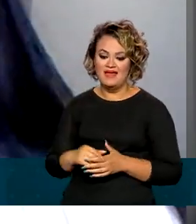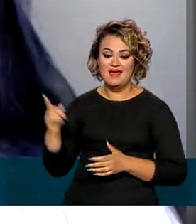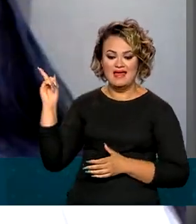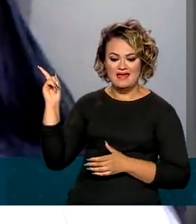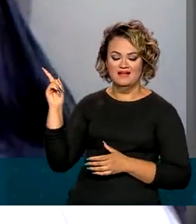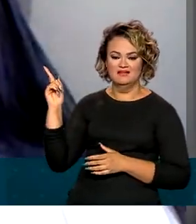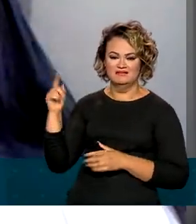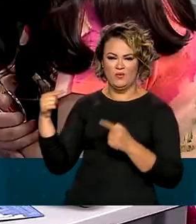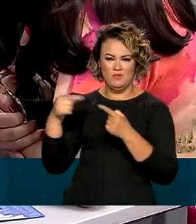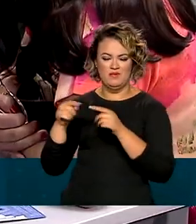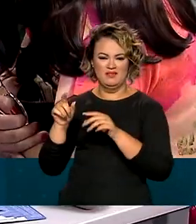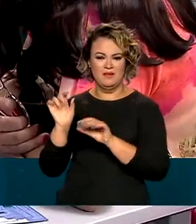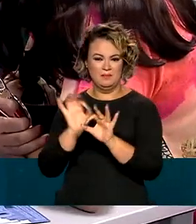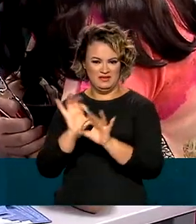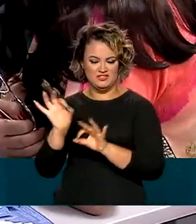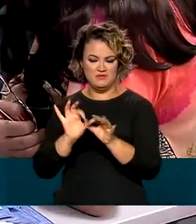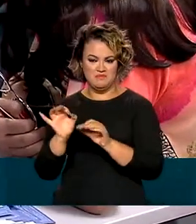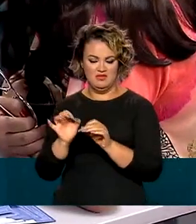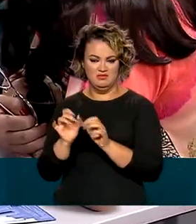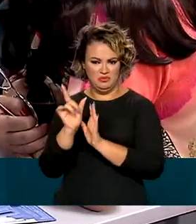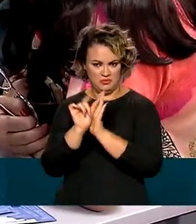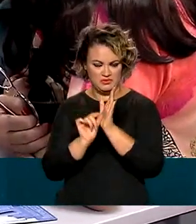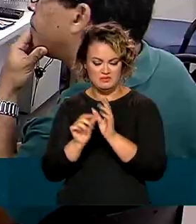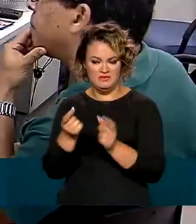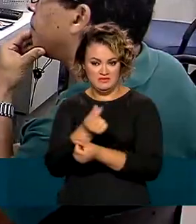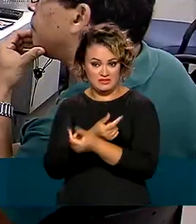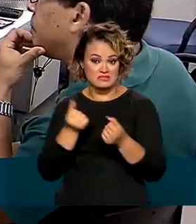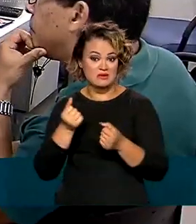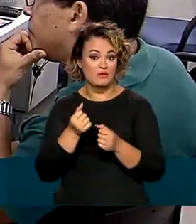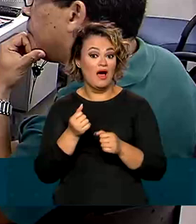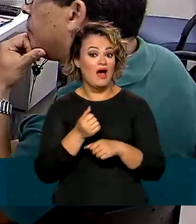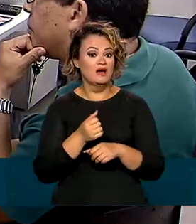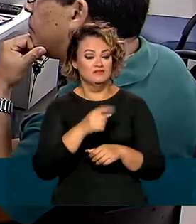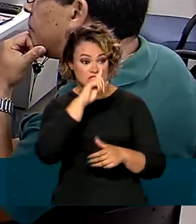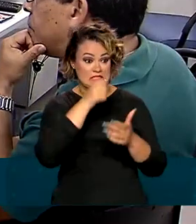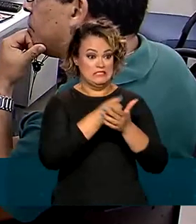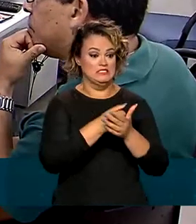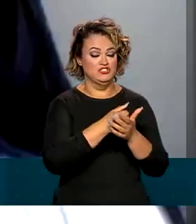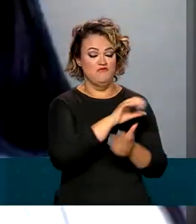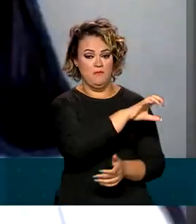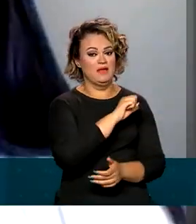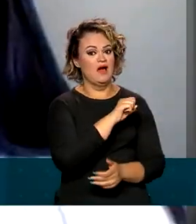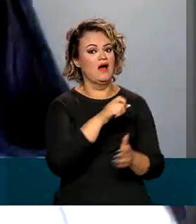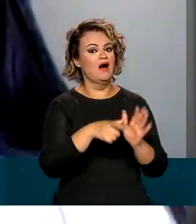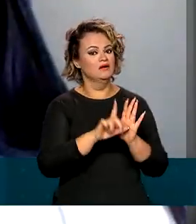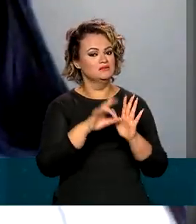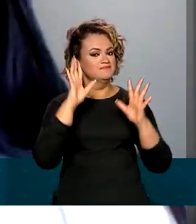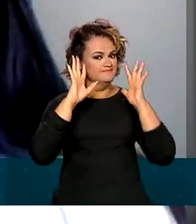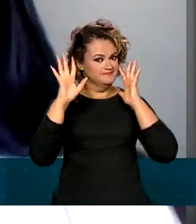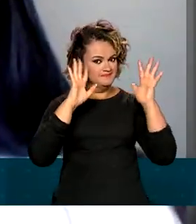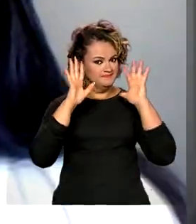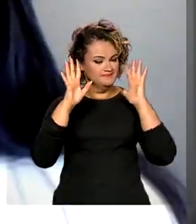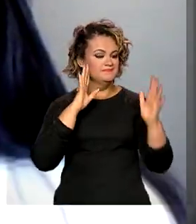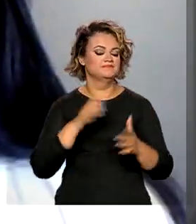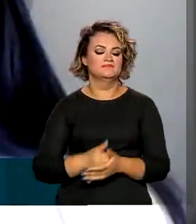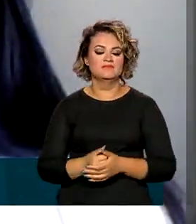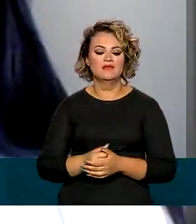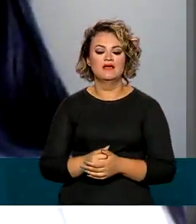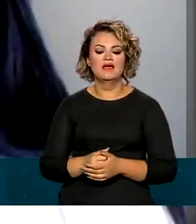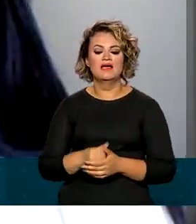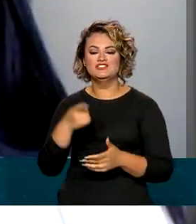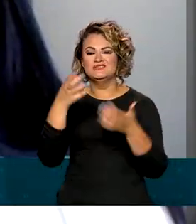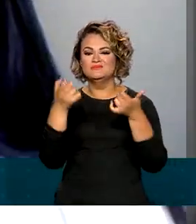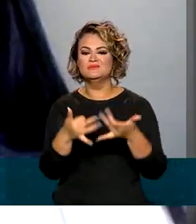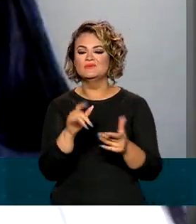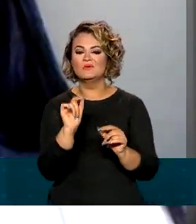planejamento financeiro, é preciso avaliar bem antes de comprometer o FGTS. Como nós estamos falando de